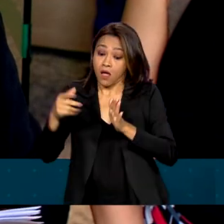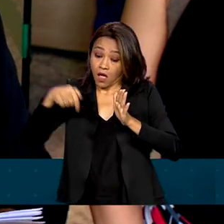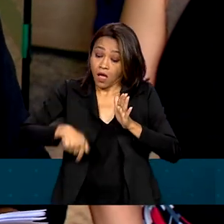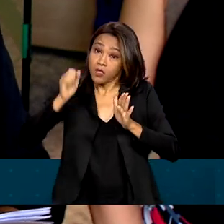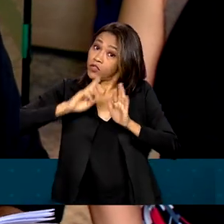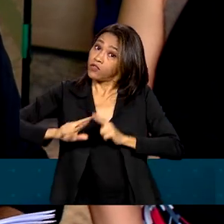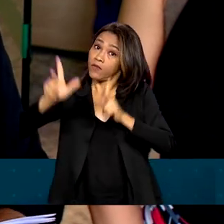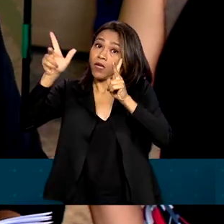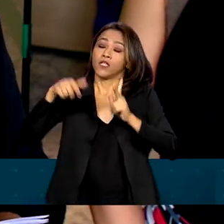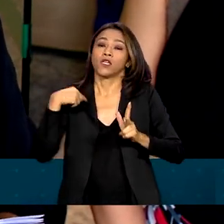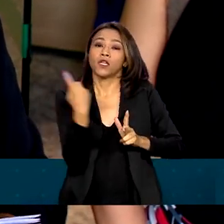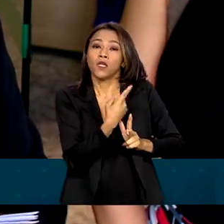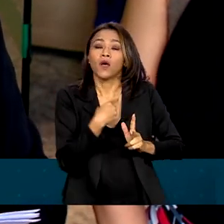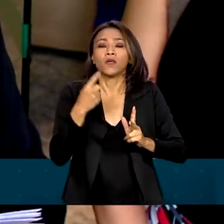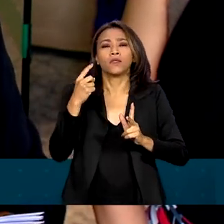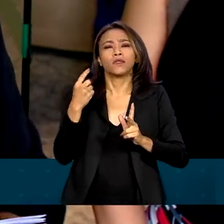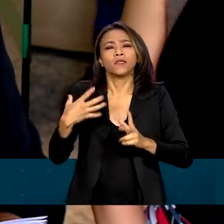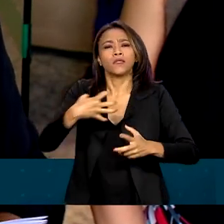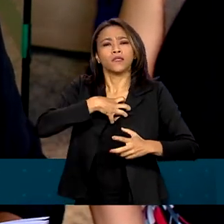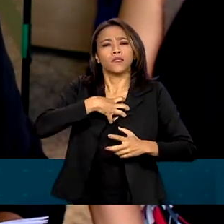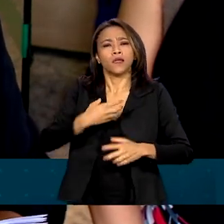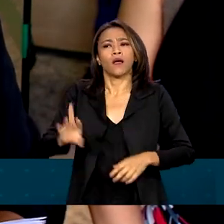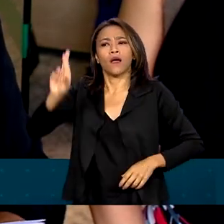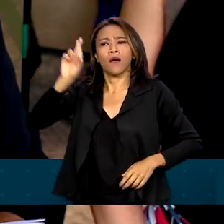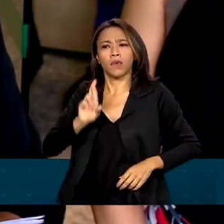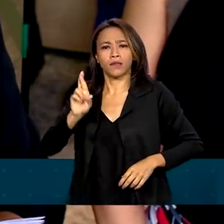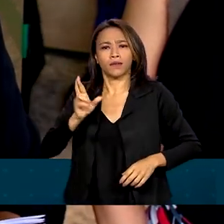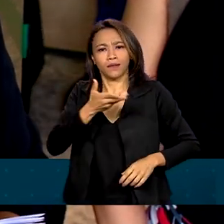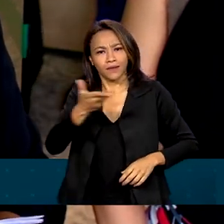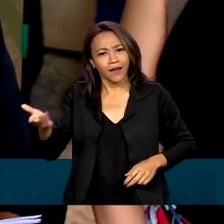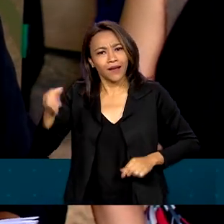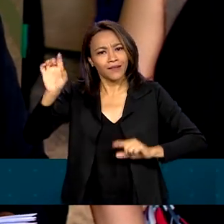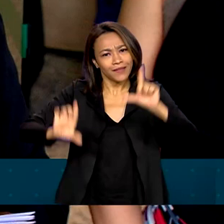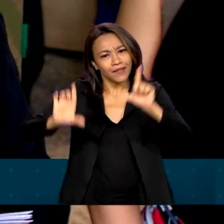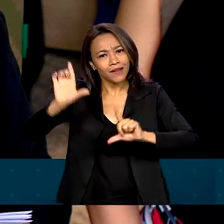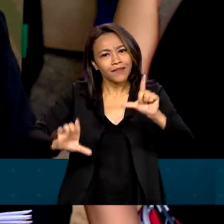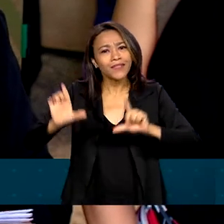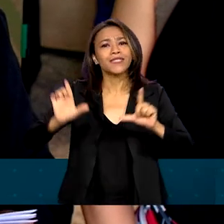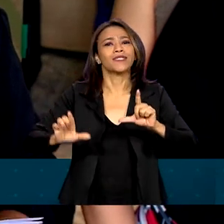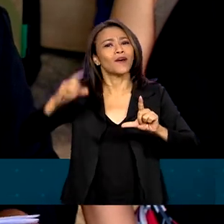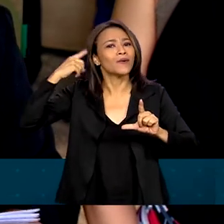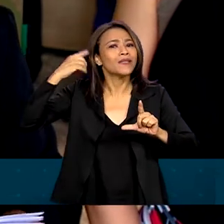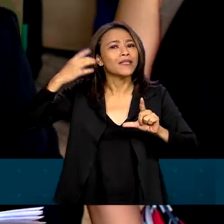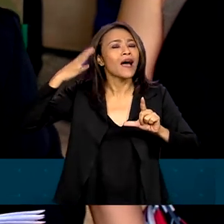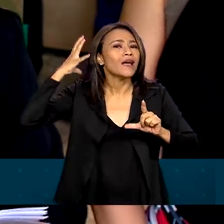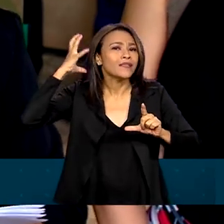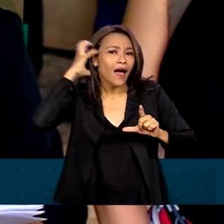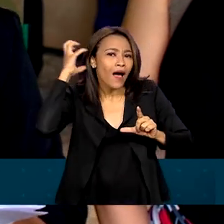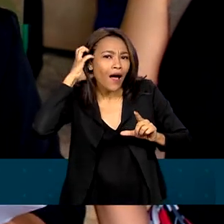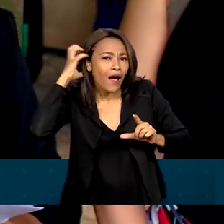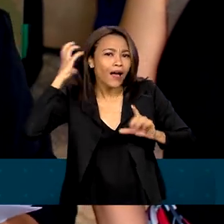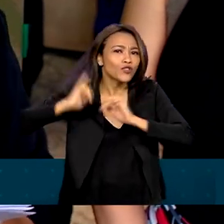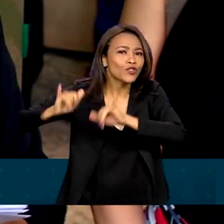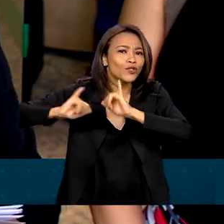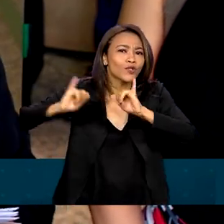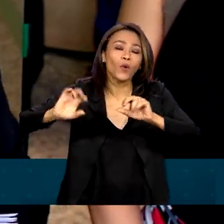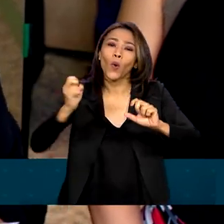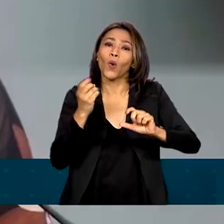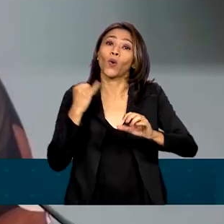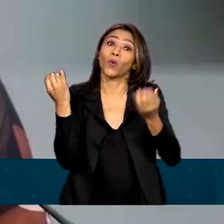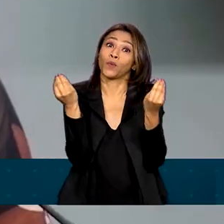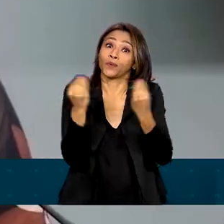brasileiro se veja e se sinta representado na tela da televisão, nas ondas da rádio ou em notícias ou na internet.